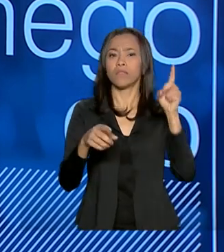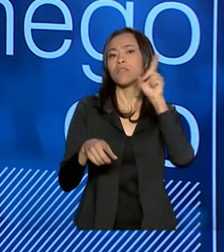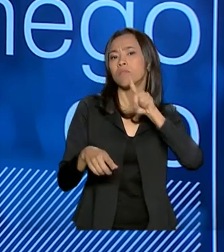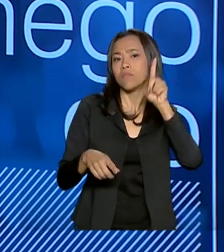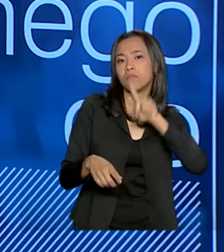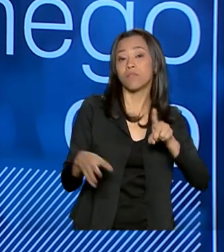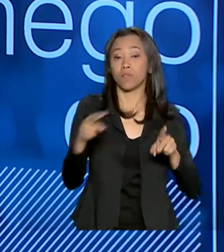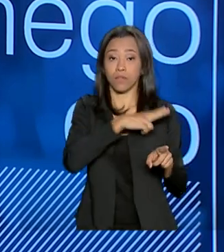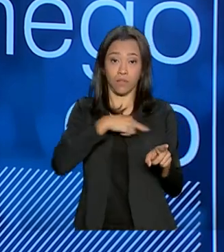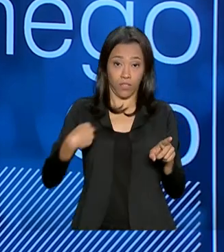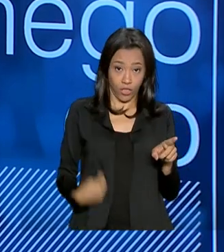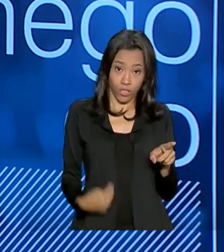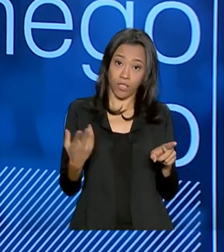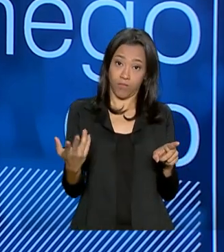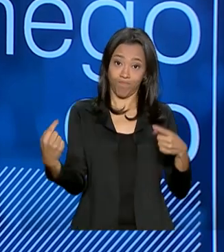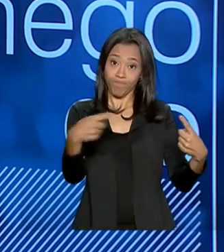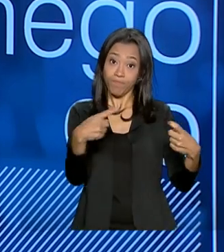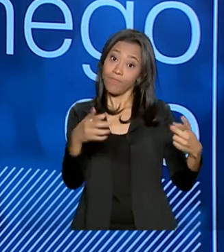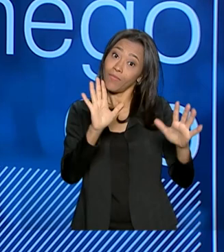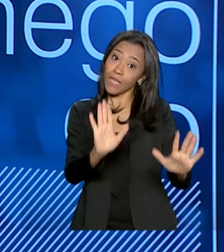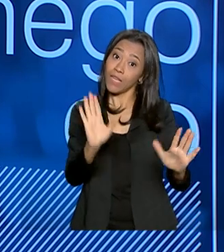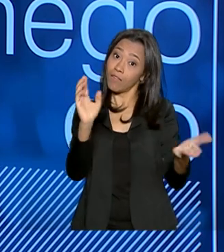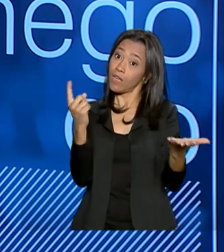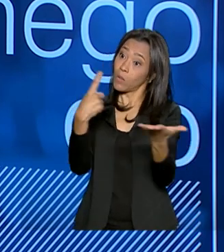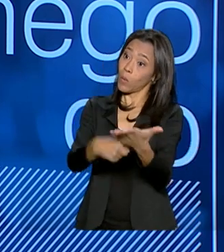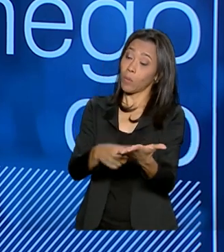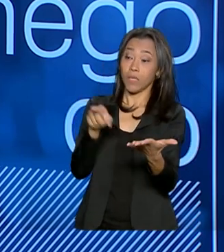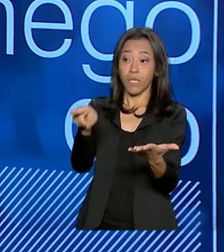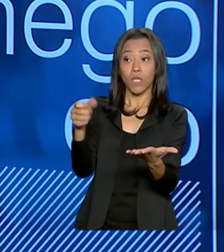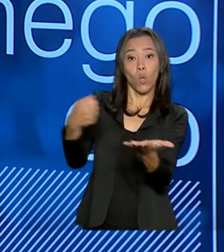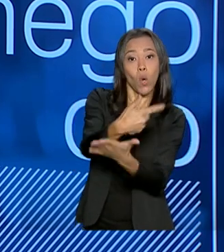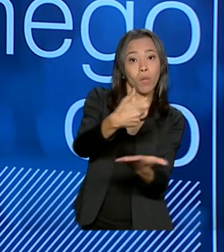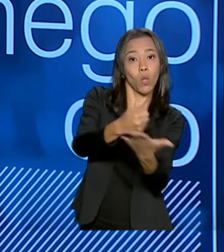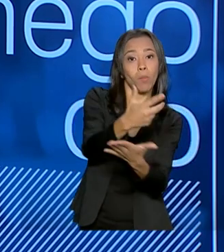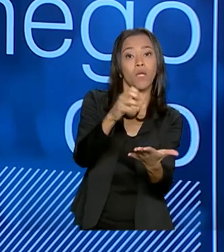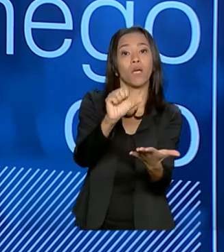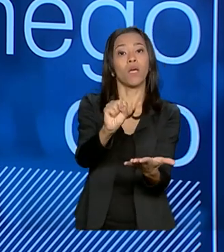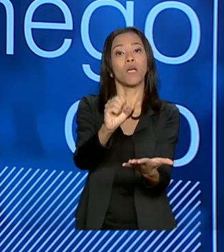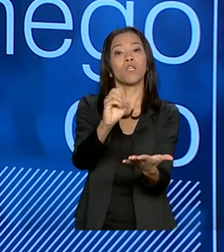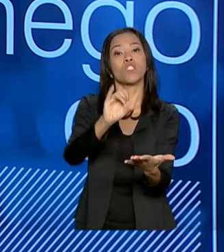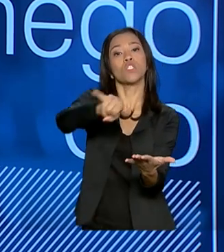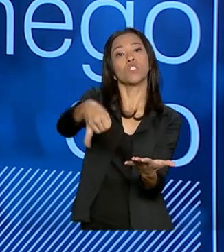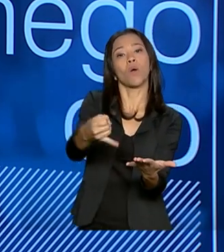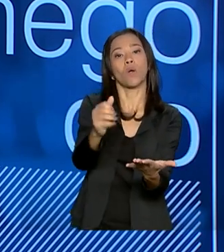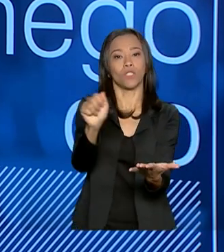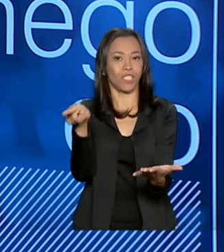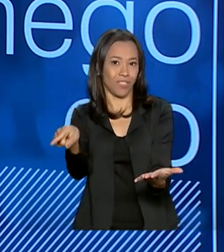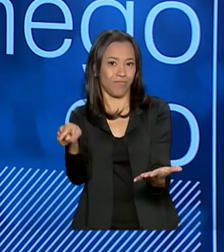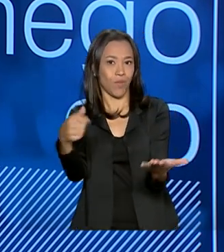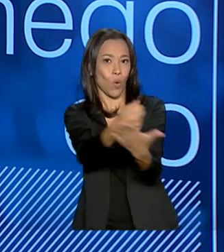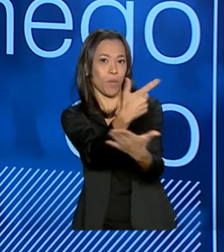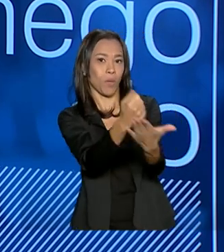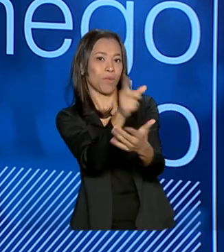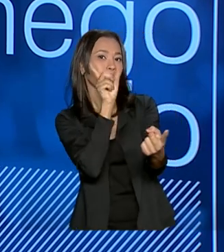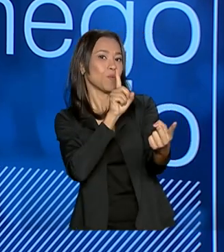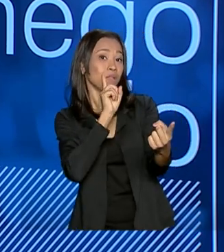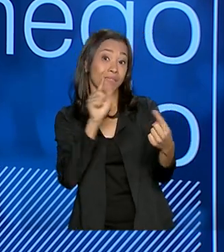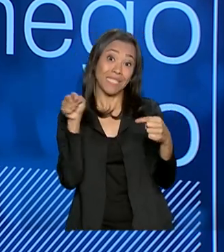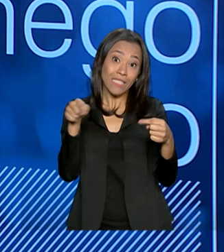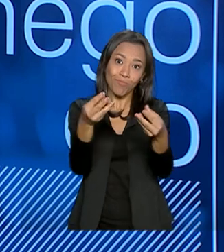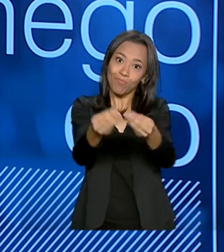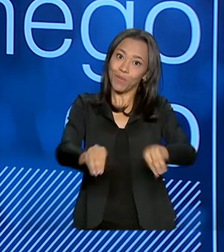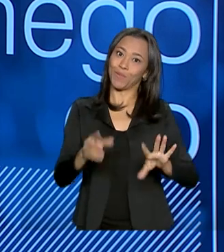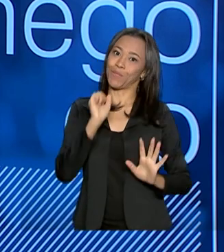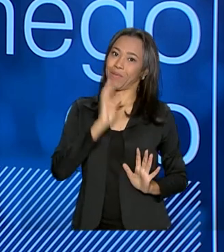os Estados Unidos façam um acordo e a China compre mais soja dos Estados Unidos. Então, isso poderia nos prejudicar. Mas, ao mesmo tempo,